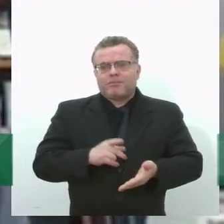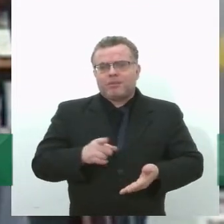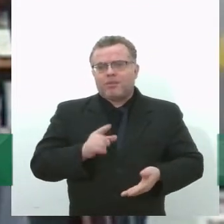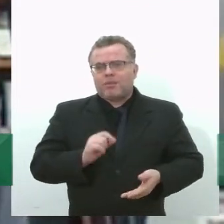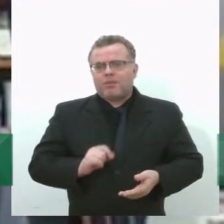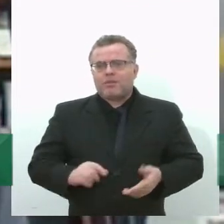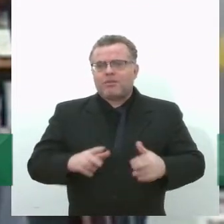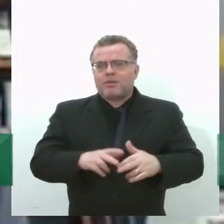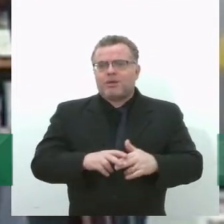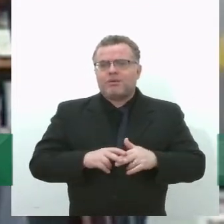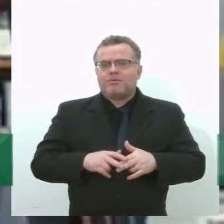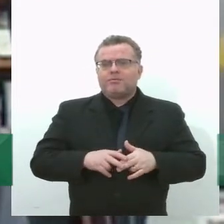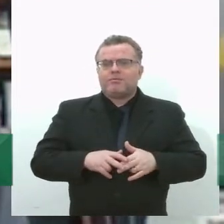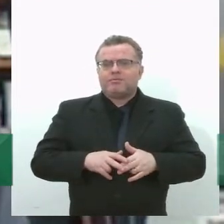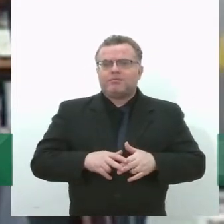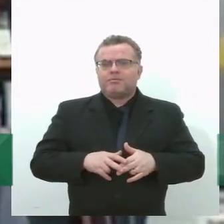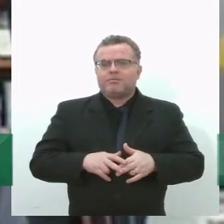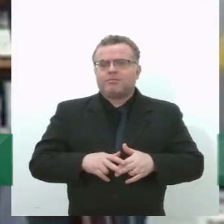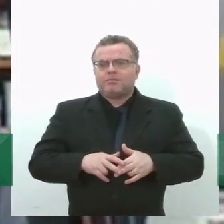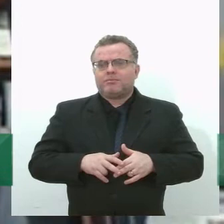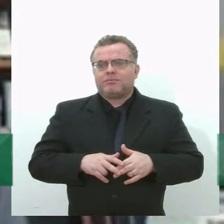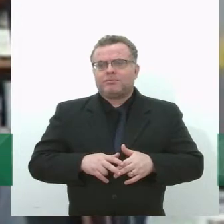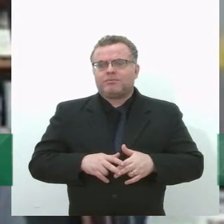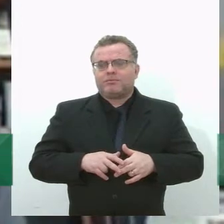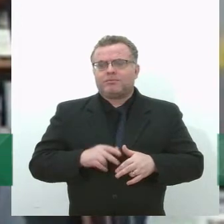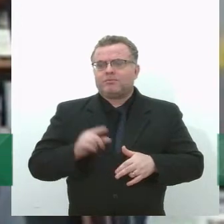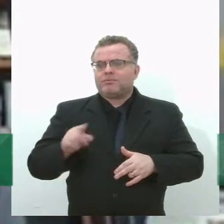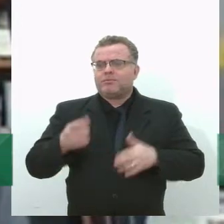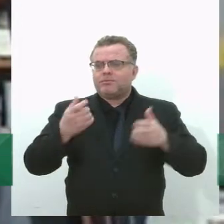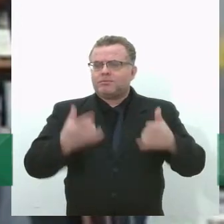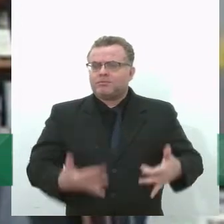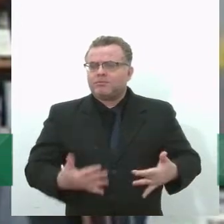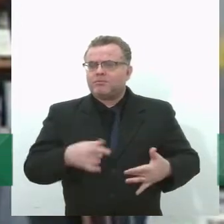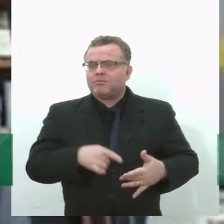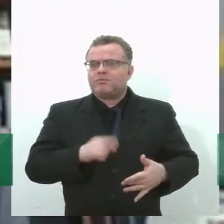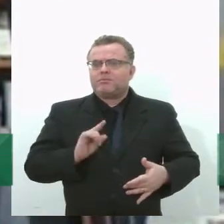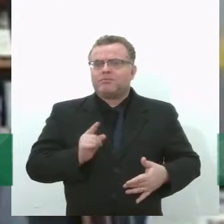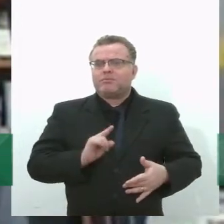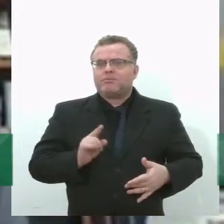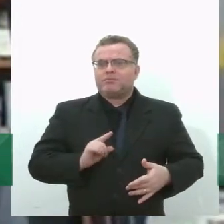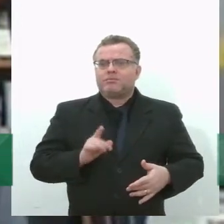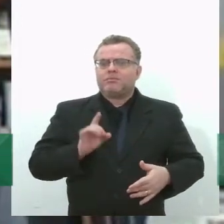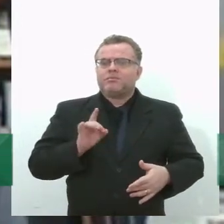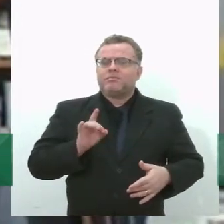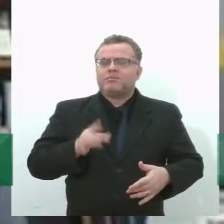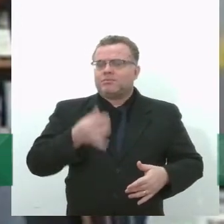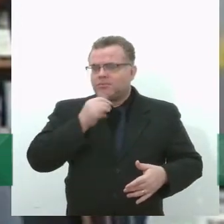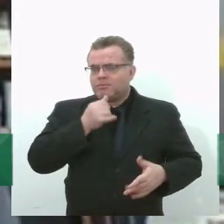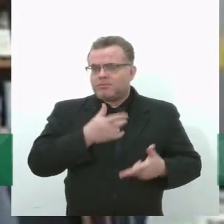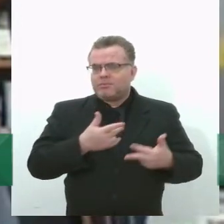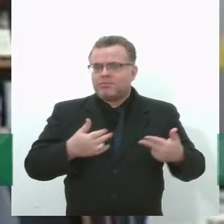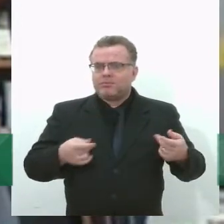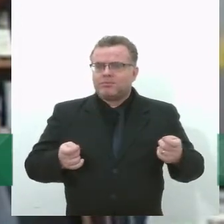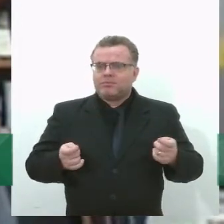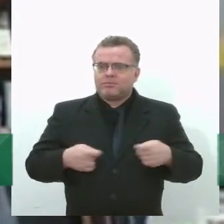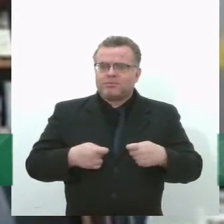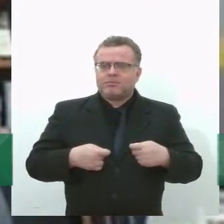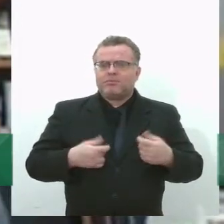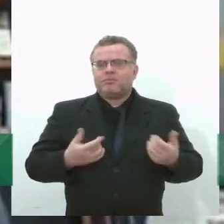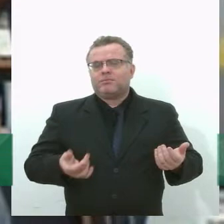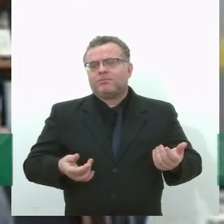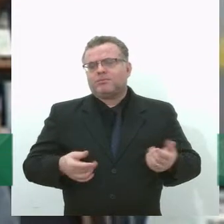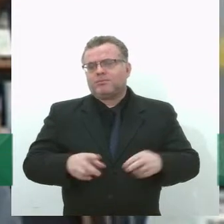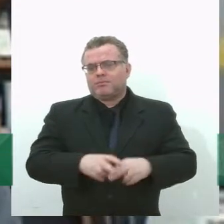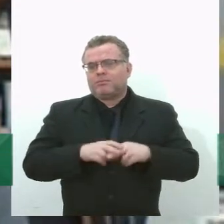lei ainda não trata disso, apenas de geração elétrica, né? Acho que é um aperfeiçoamento que seria